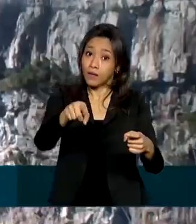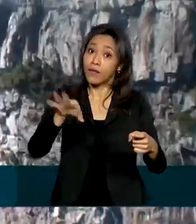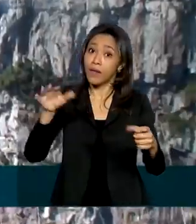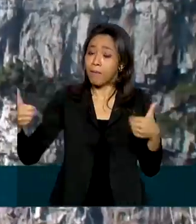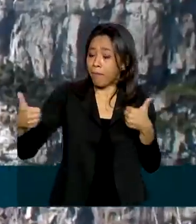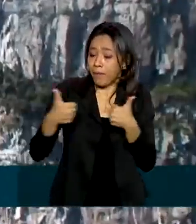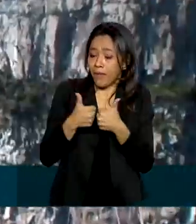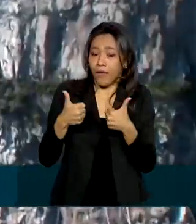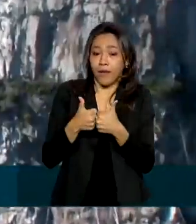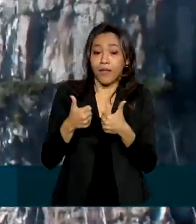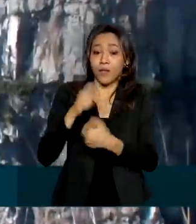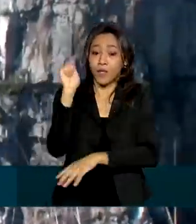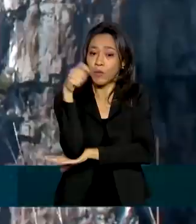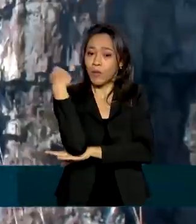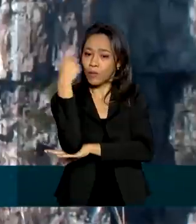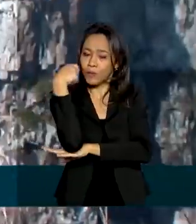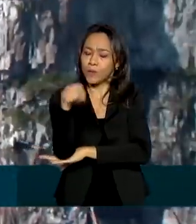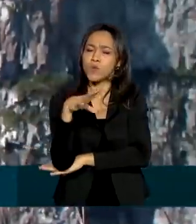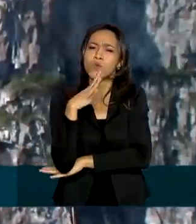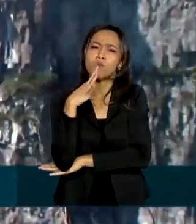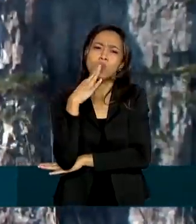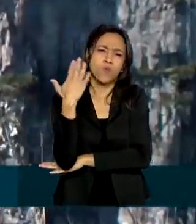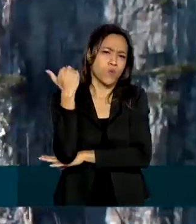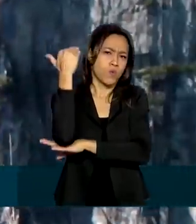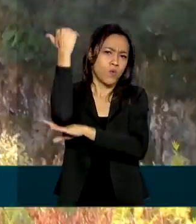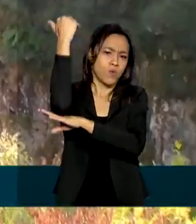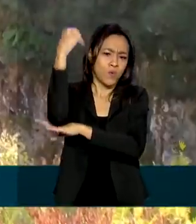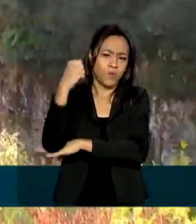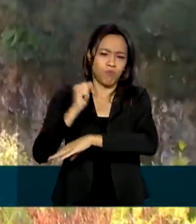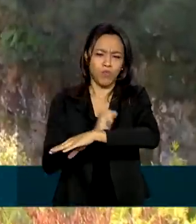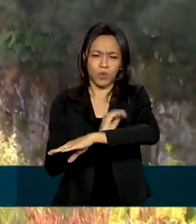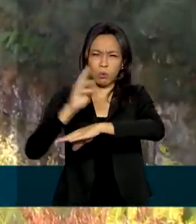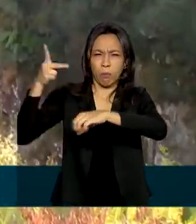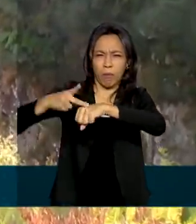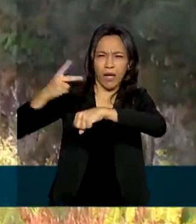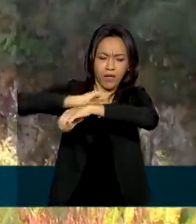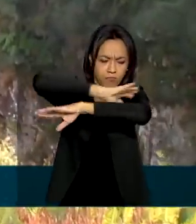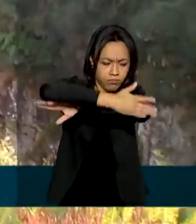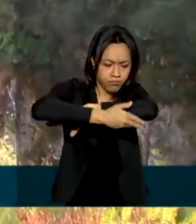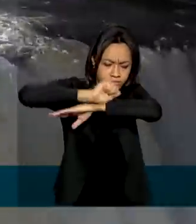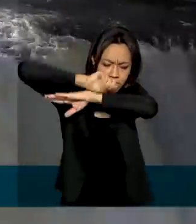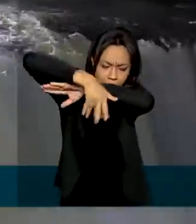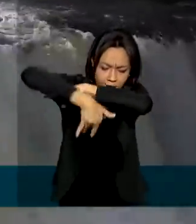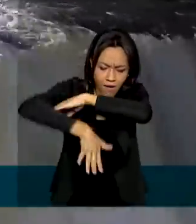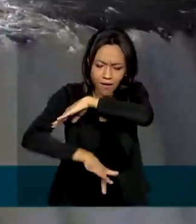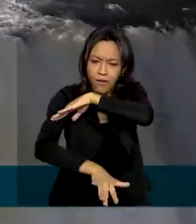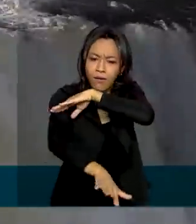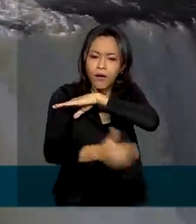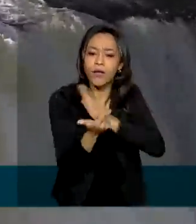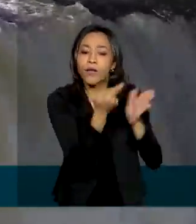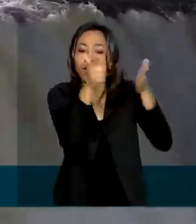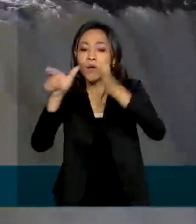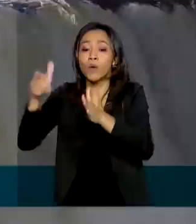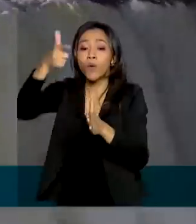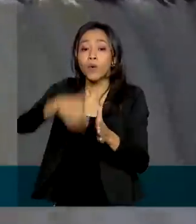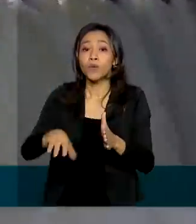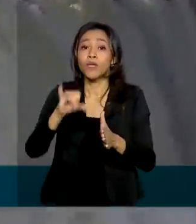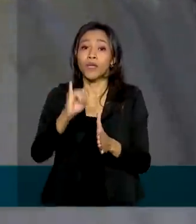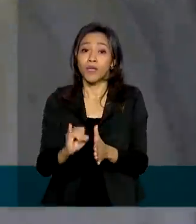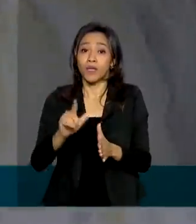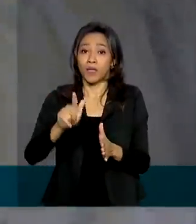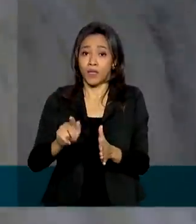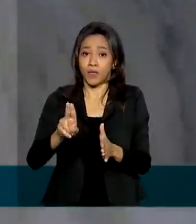vizinhos no Rio Grande do Sul, conhecido pelo complexo de cânions, montanhas e cachoeiras. E o Parque Nacional do Iguaçu, no